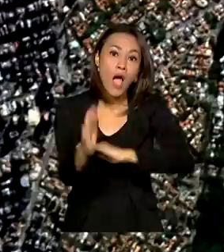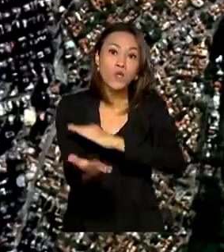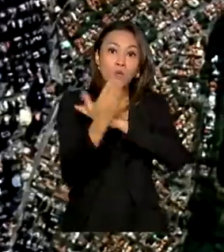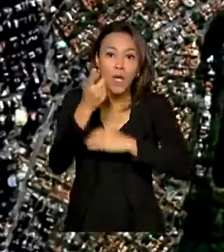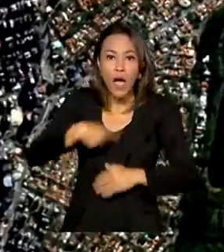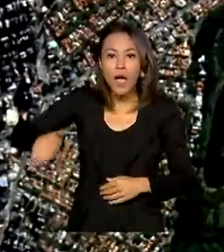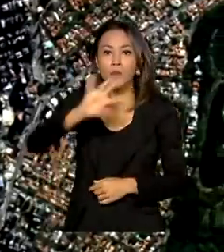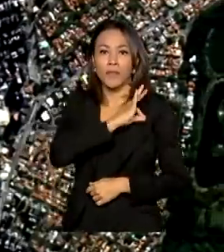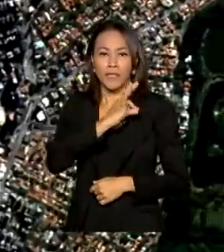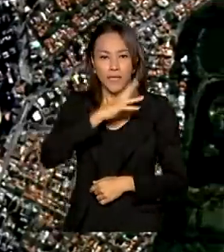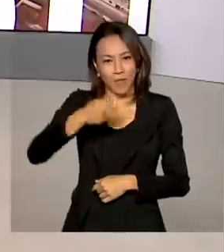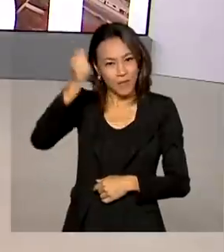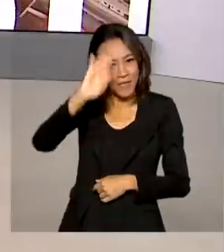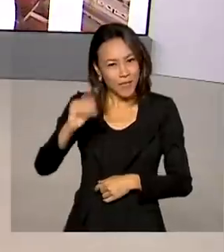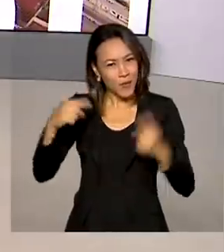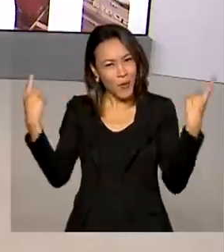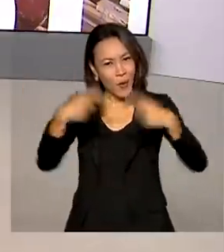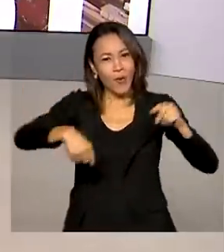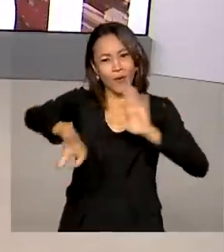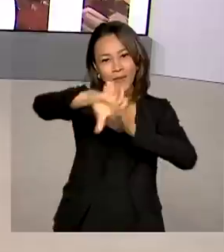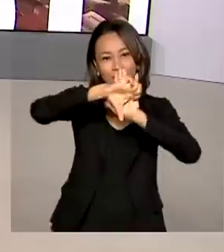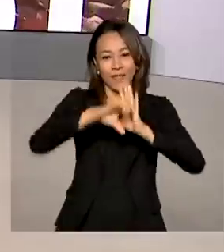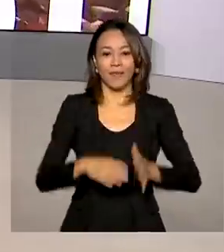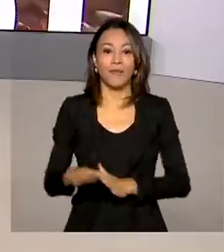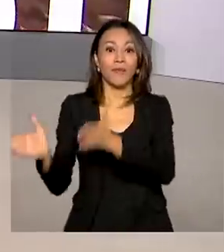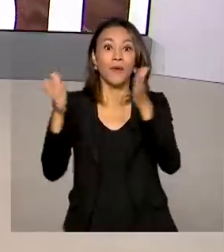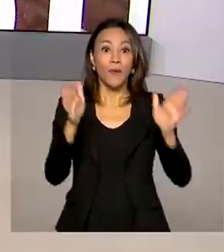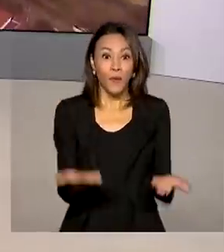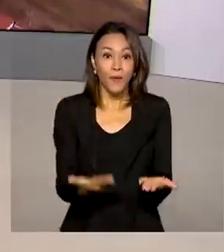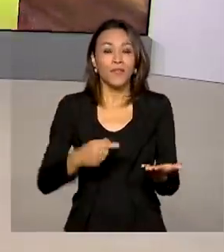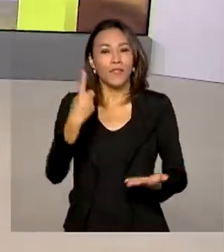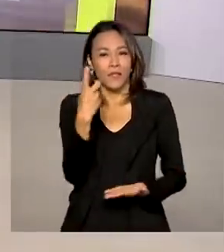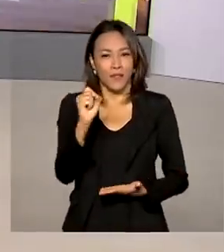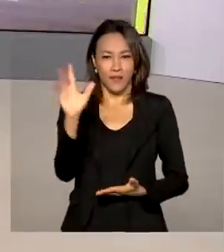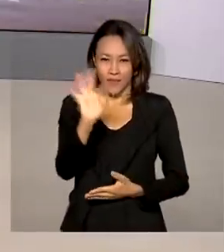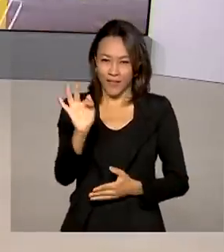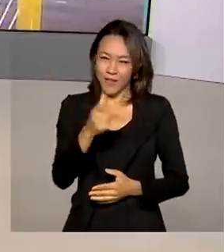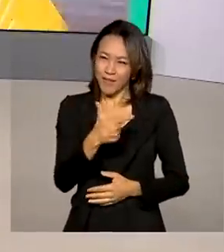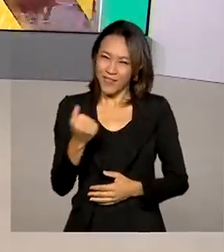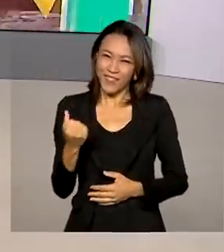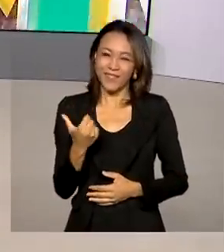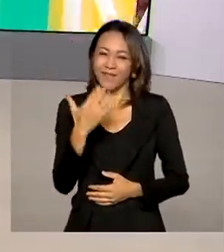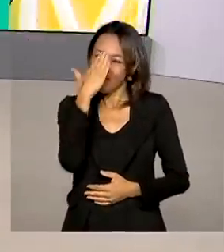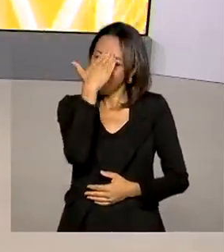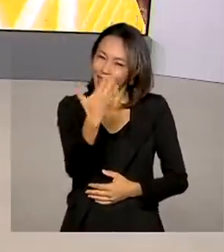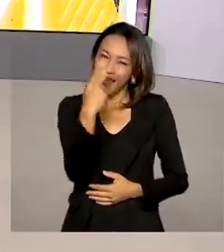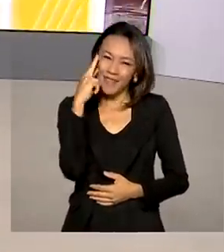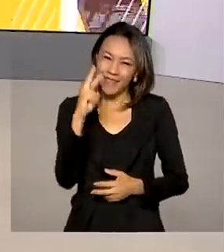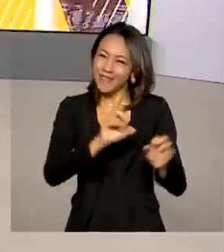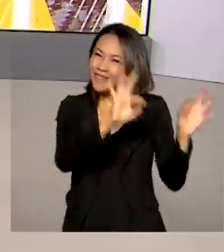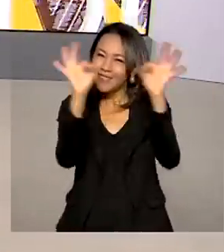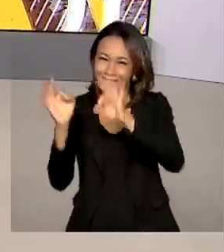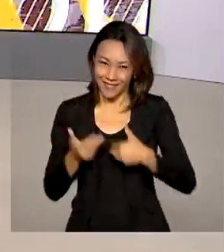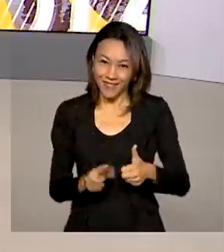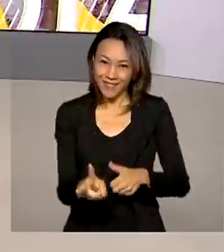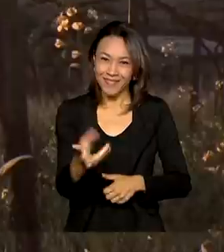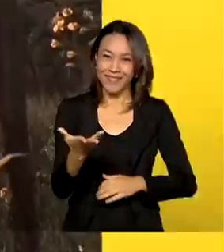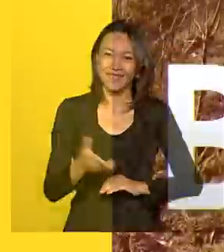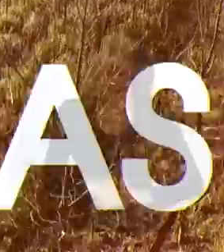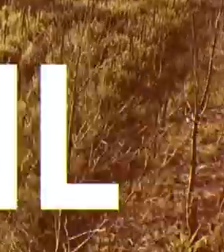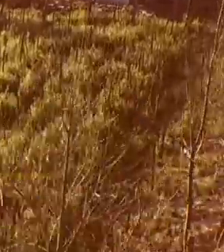o Brasil no combate ao crime. 18 de fevereiro de 2021, obrigada pela sua companhia. Fique com a gente.